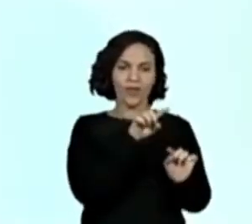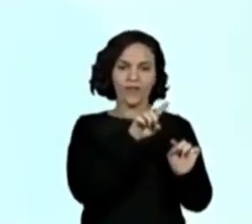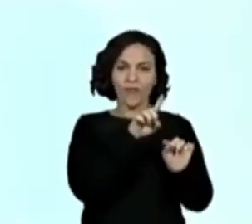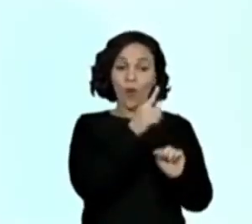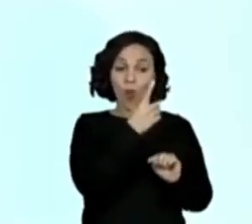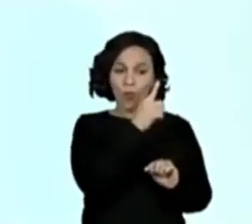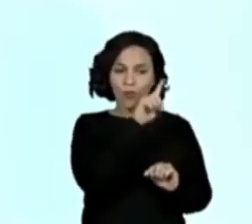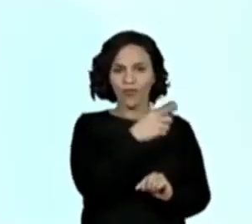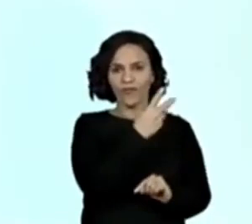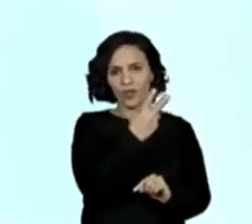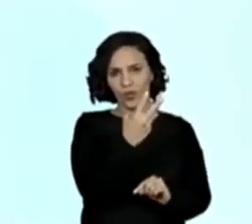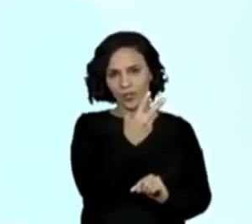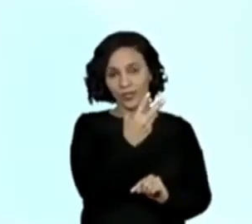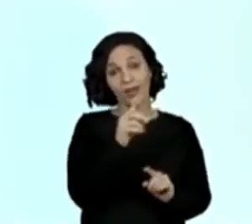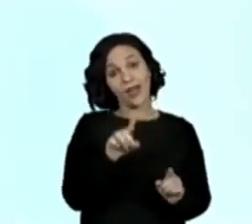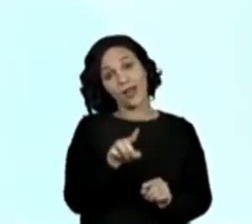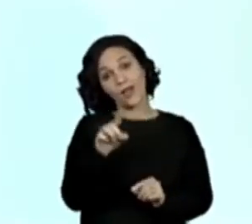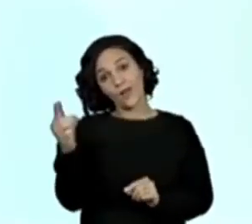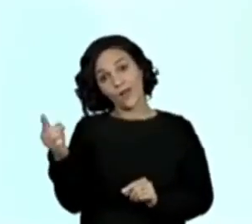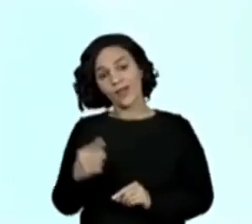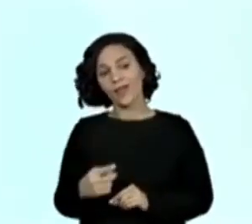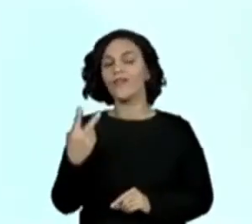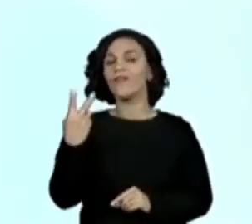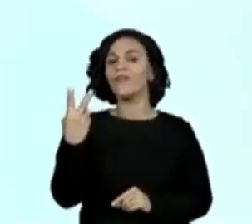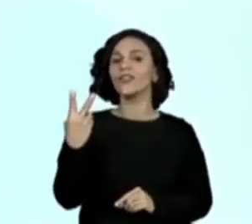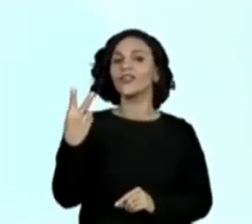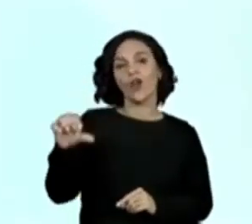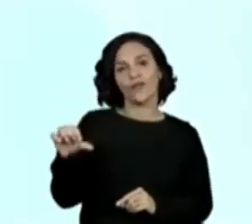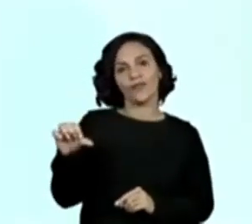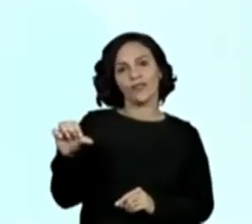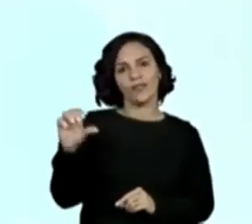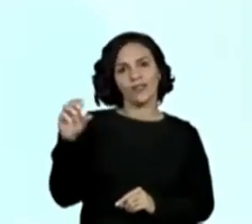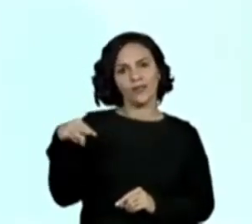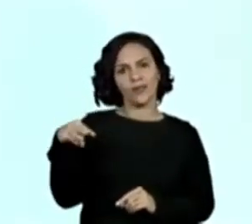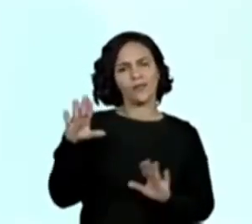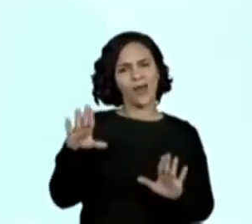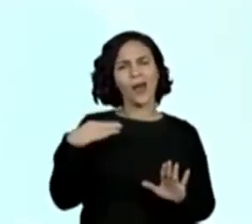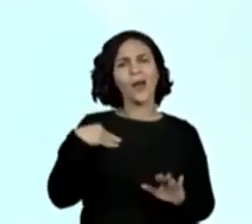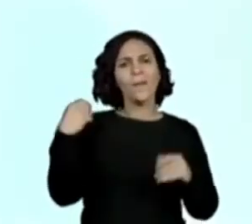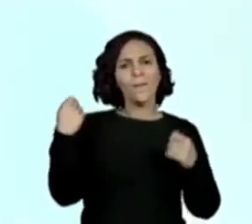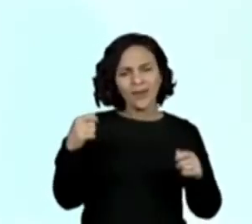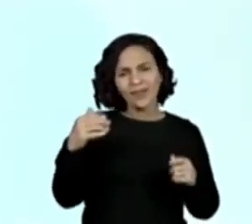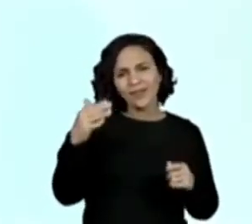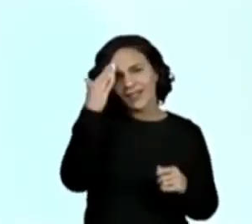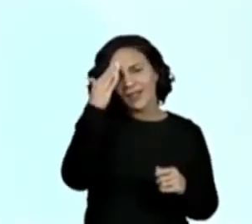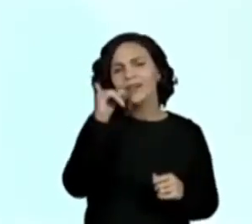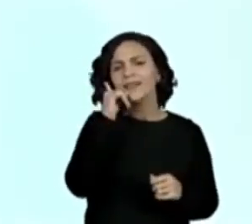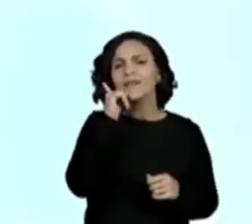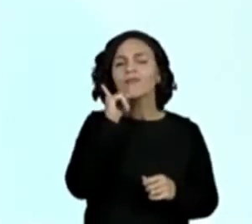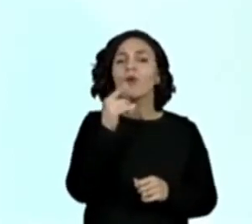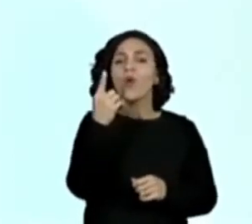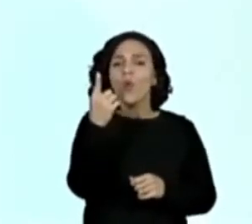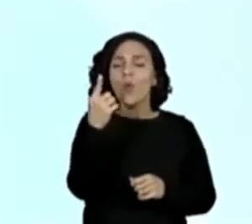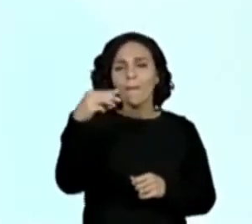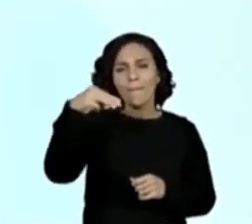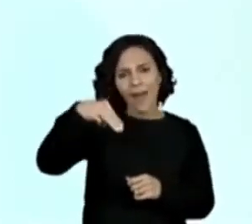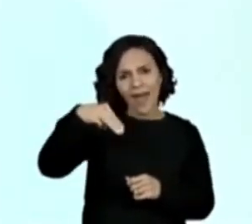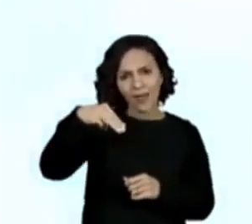centímetros. Será que a gente precisa saber quantos centímetros cabem dentro de um metro?